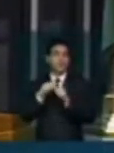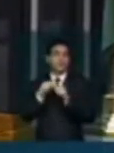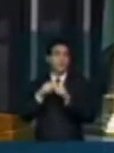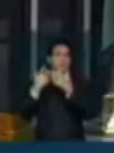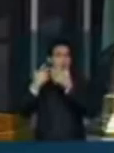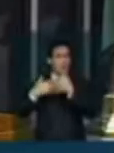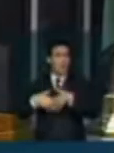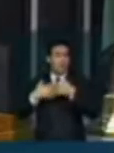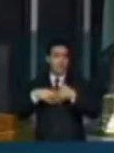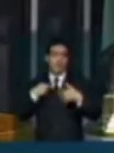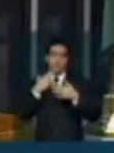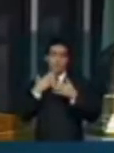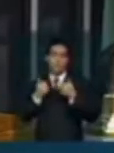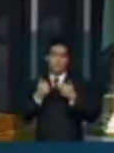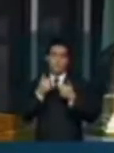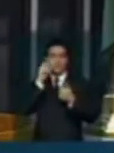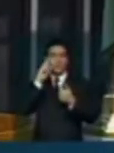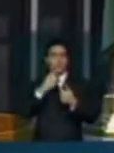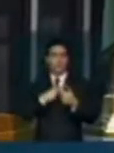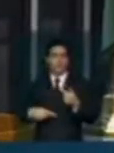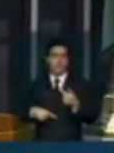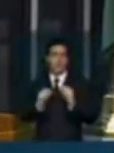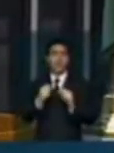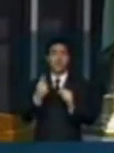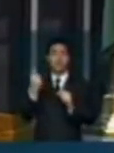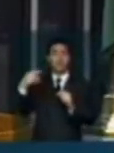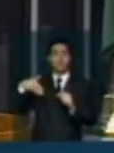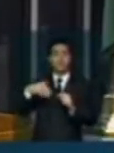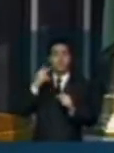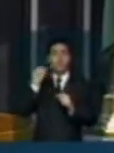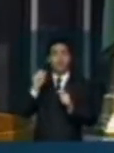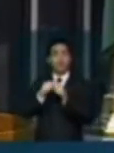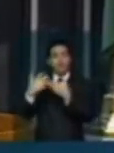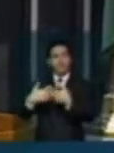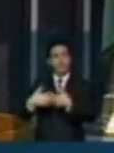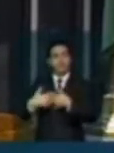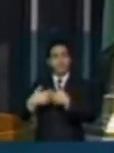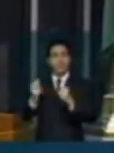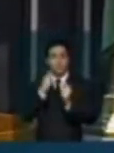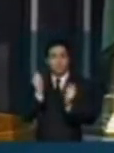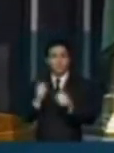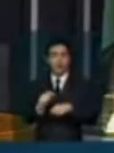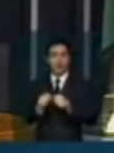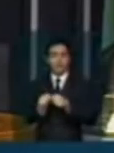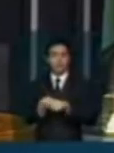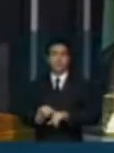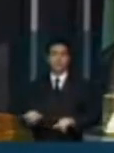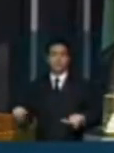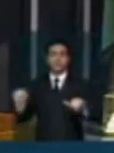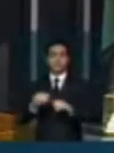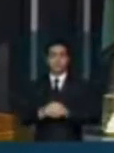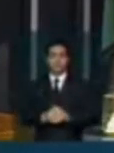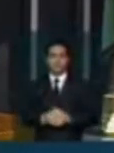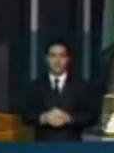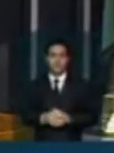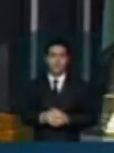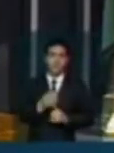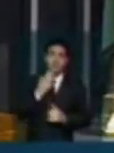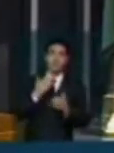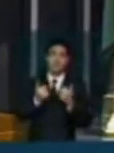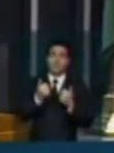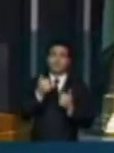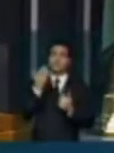pediria, presidente, mais um minuto para que essa reflexão pudesse ser aqui registrada. Peço ao presidente